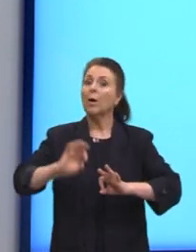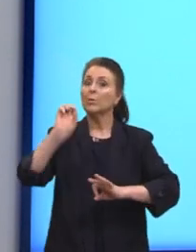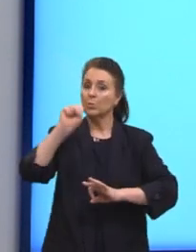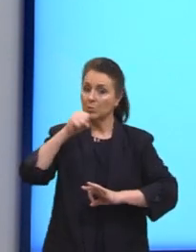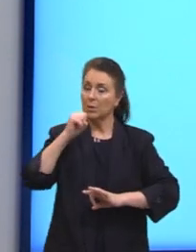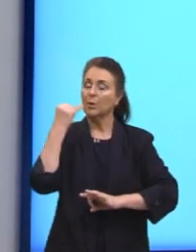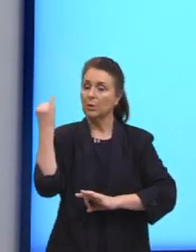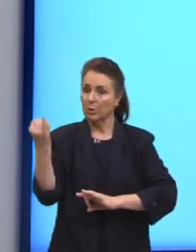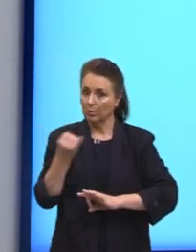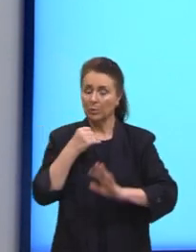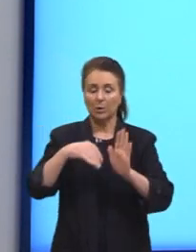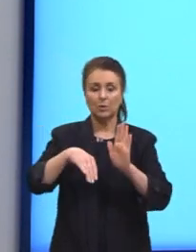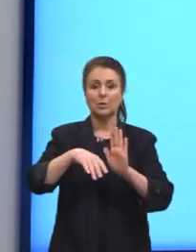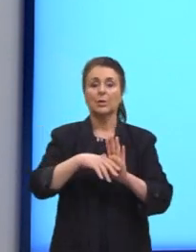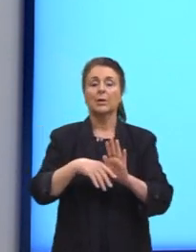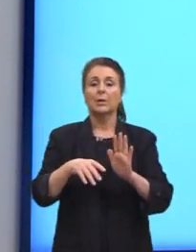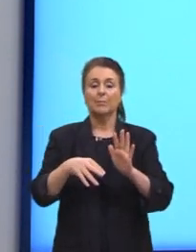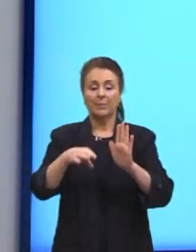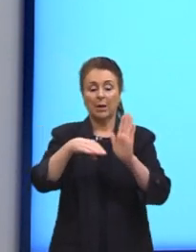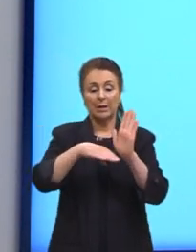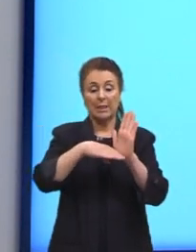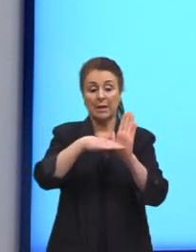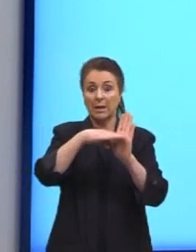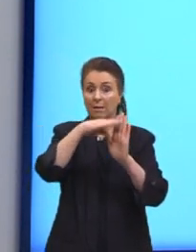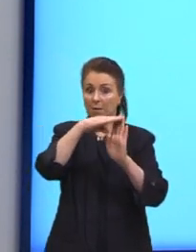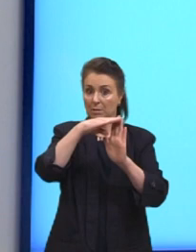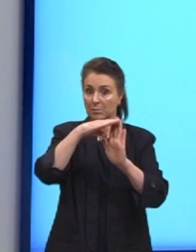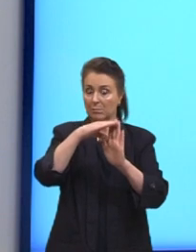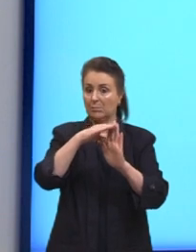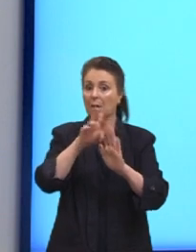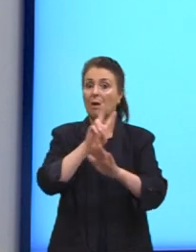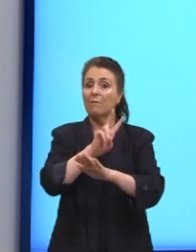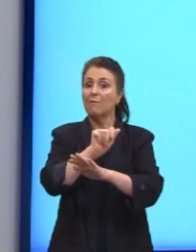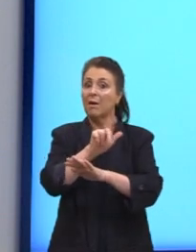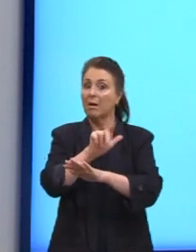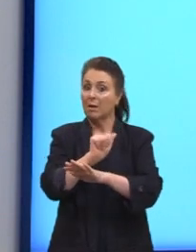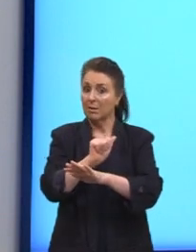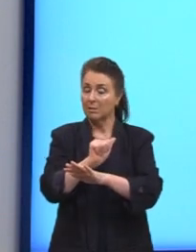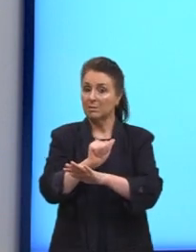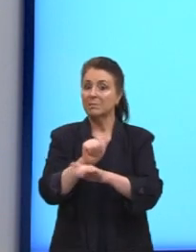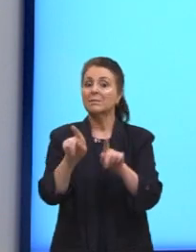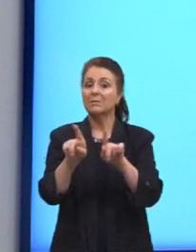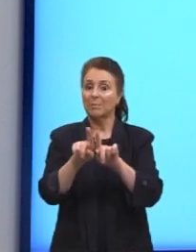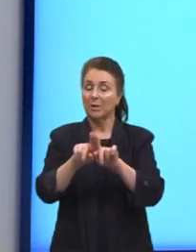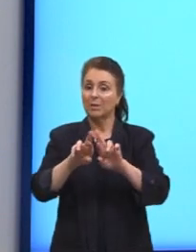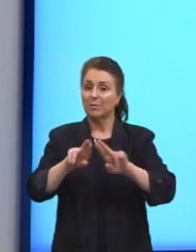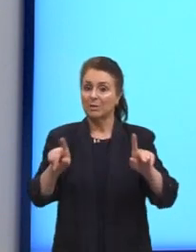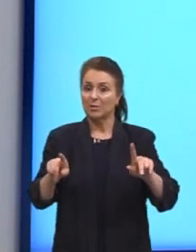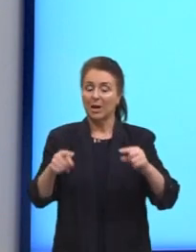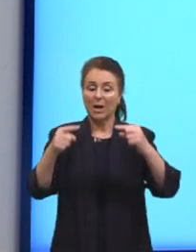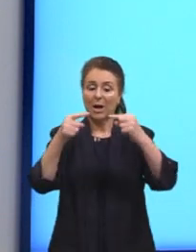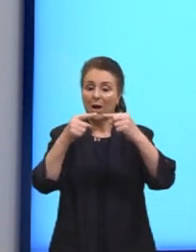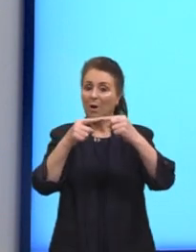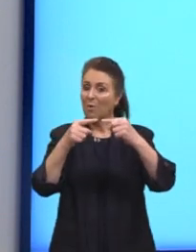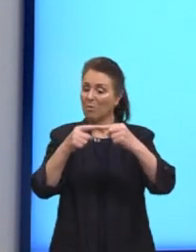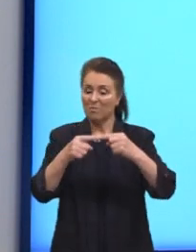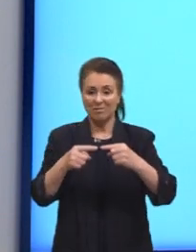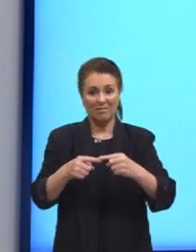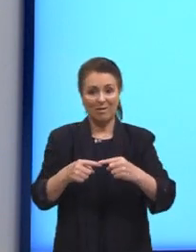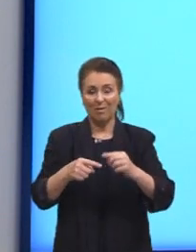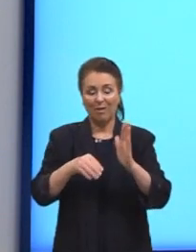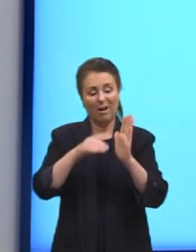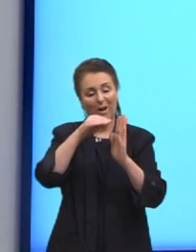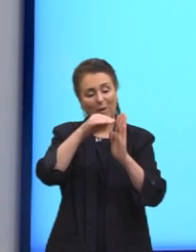Assim como nós vimos, níveis diferentes, cargos diferentes. Mas a combinação, a ordem não vai importar.